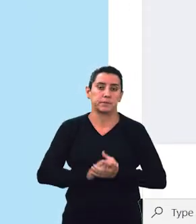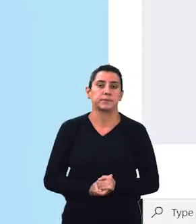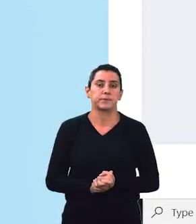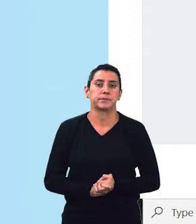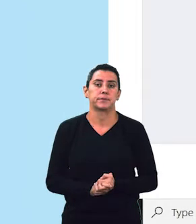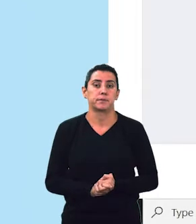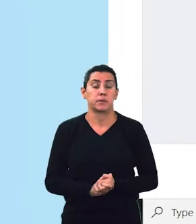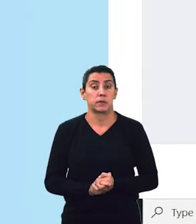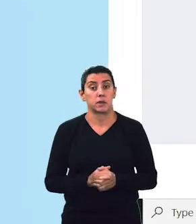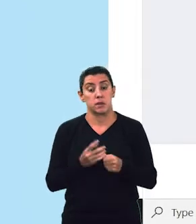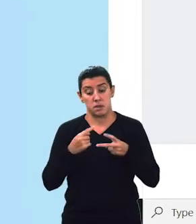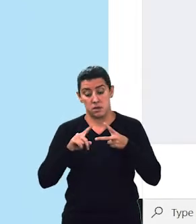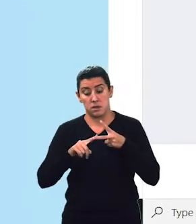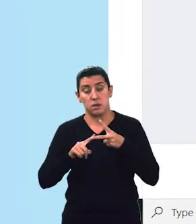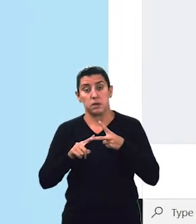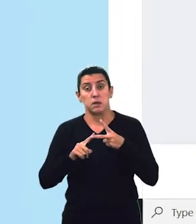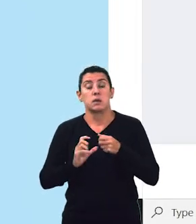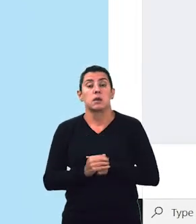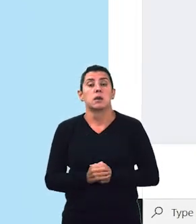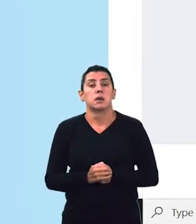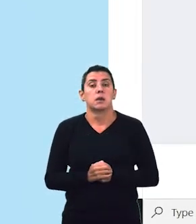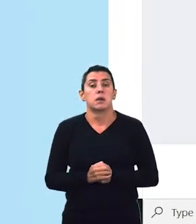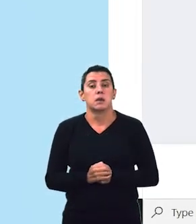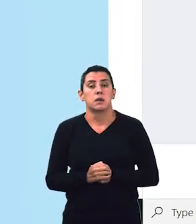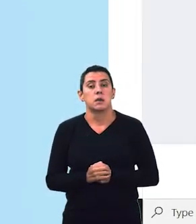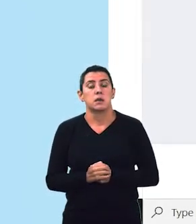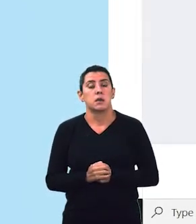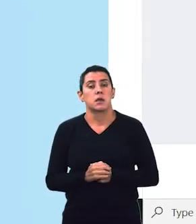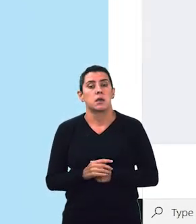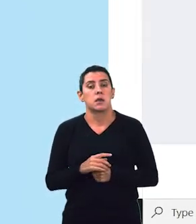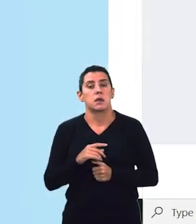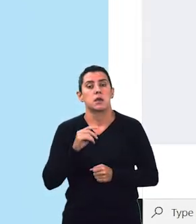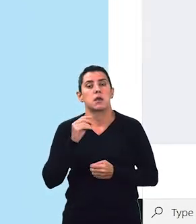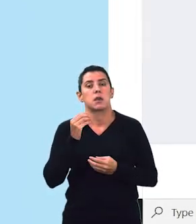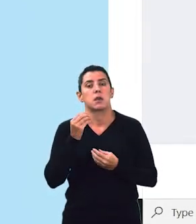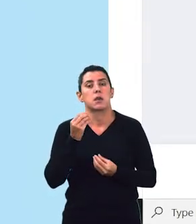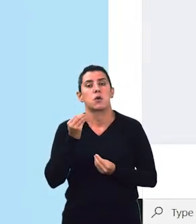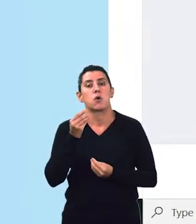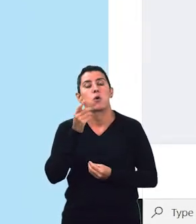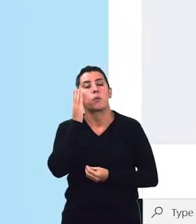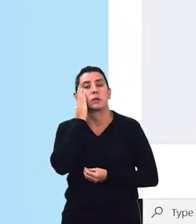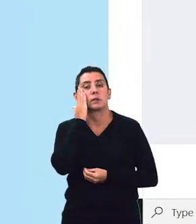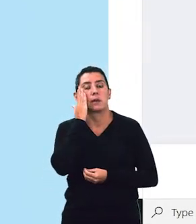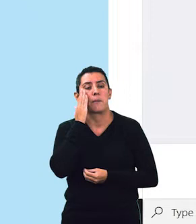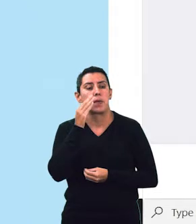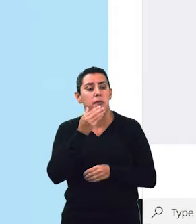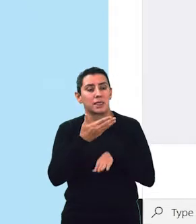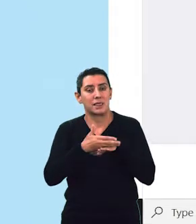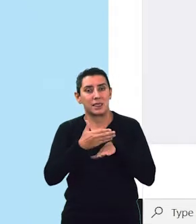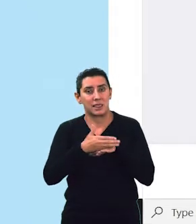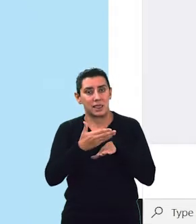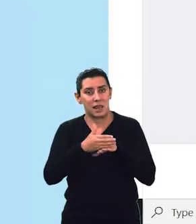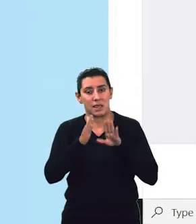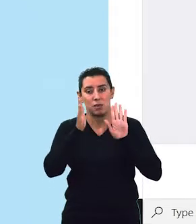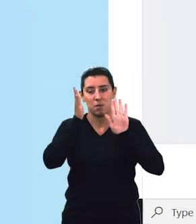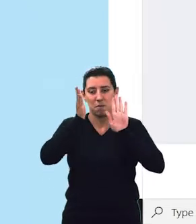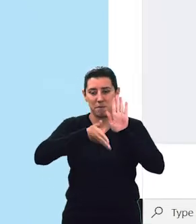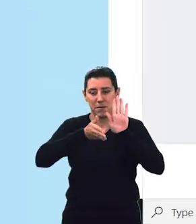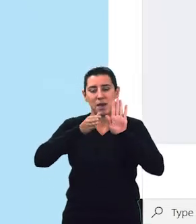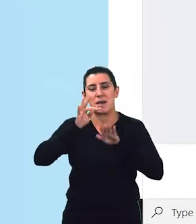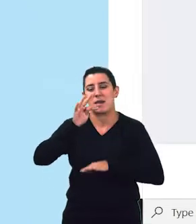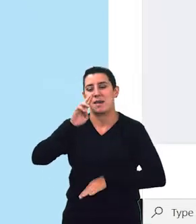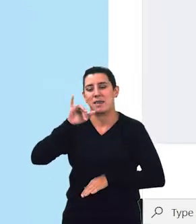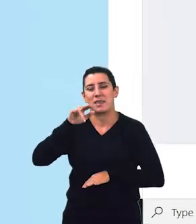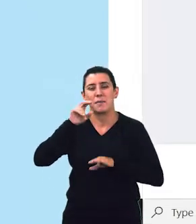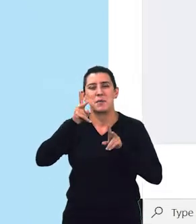Segunda opção, que preciso informar aqui, é qual dataset de treino, base de treinamento, quer dizer, iremos